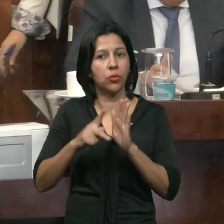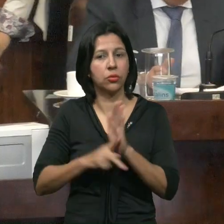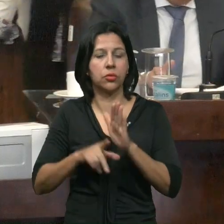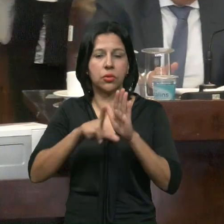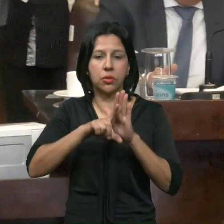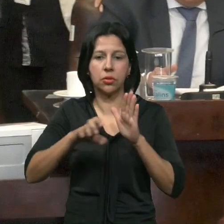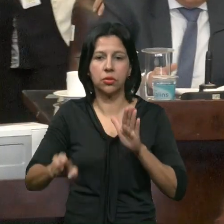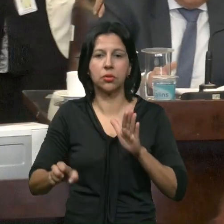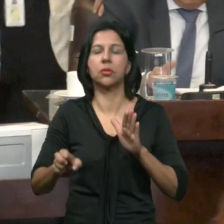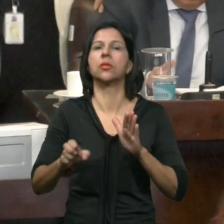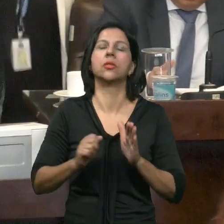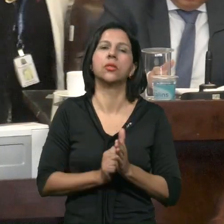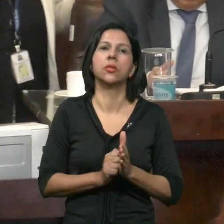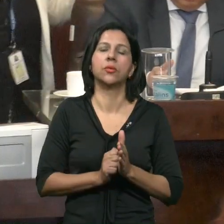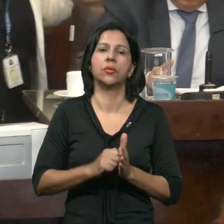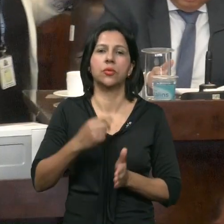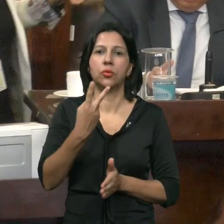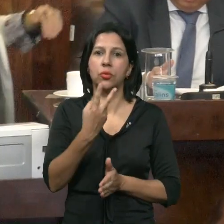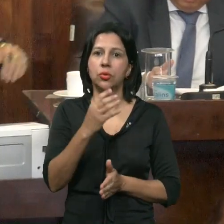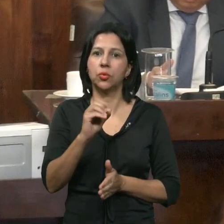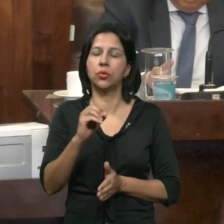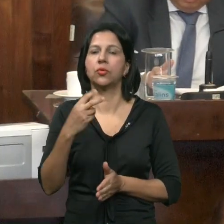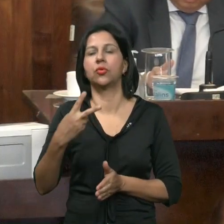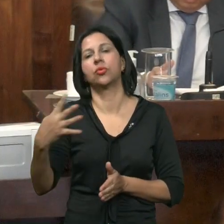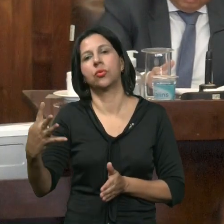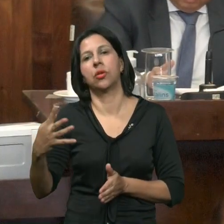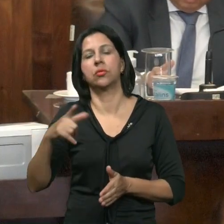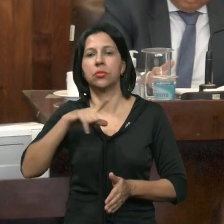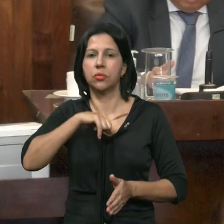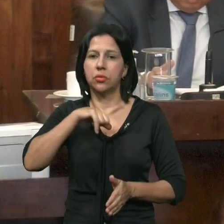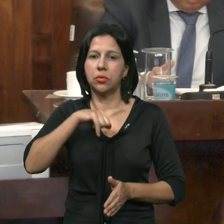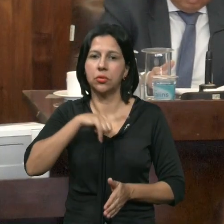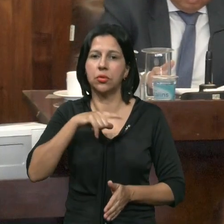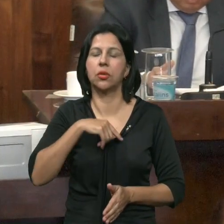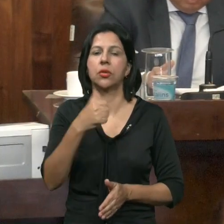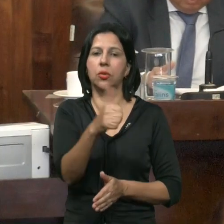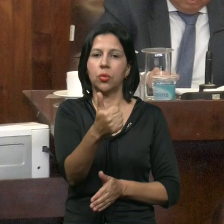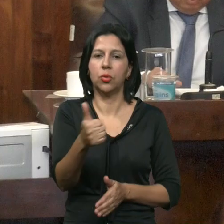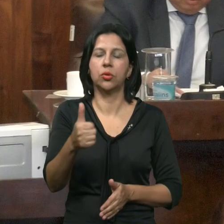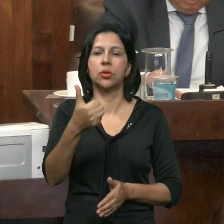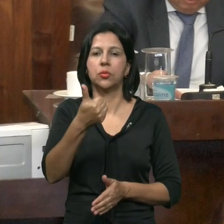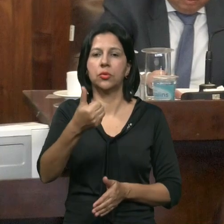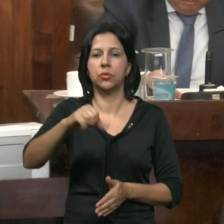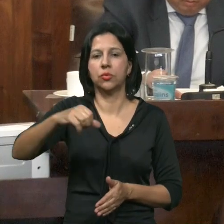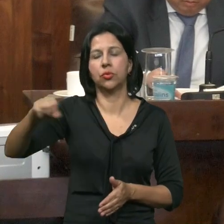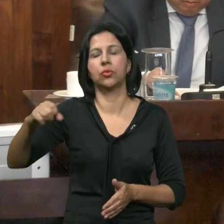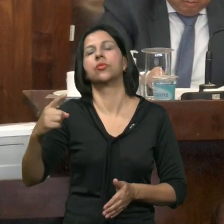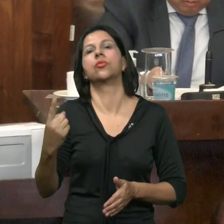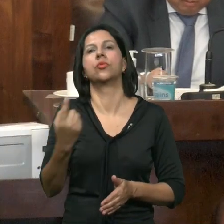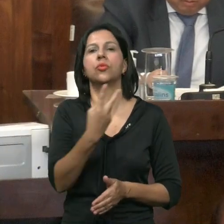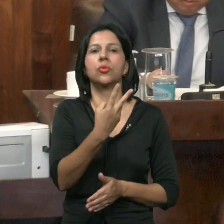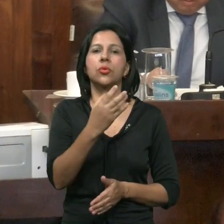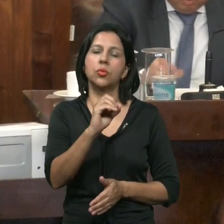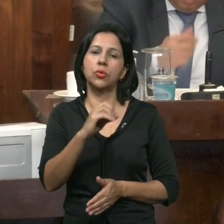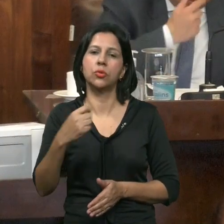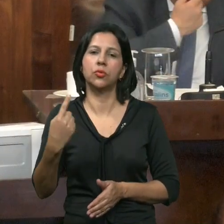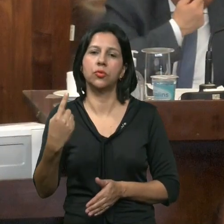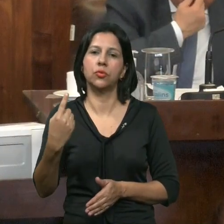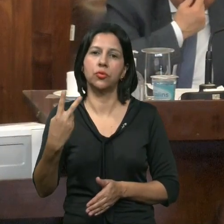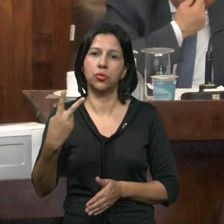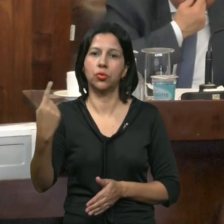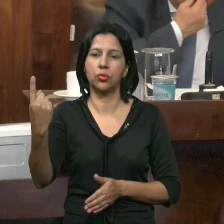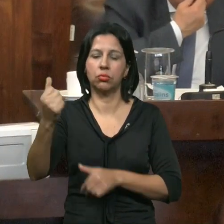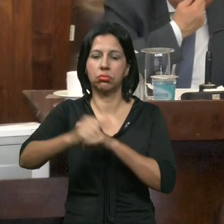de lei complementar 23 de 2024 Modifica as leis complementares 11 de 1991 E 922 de 2021 Revogando a